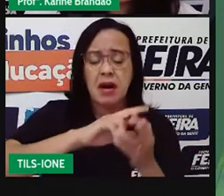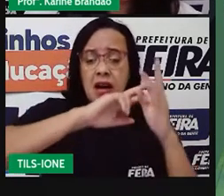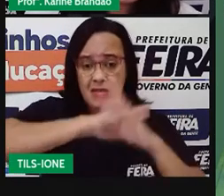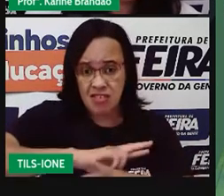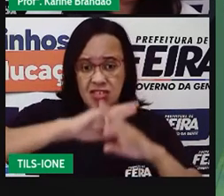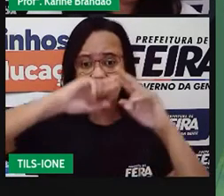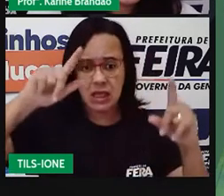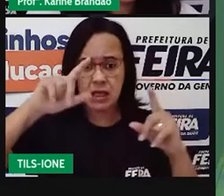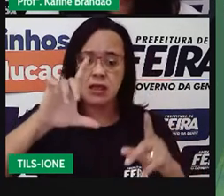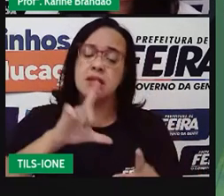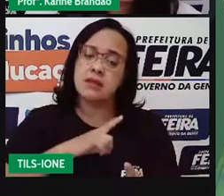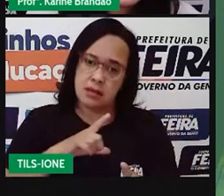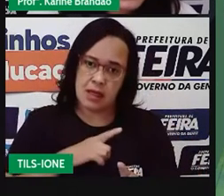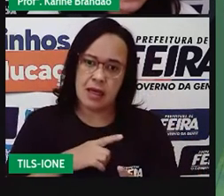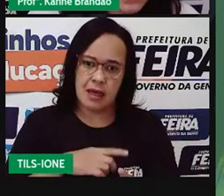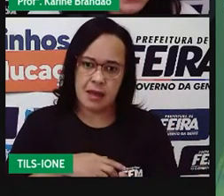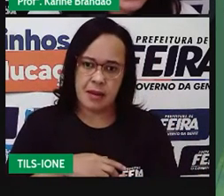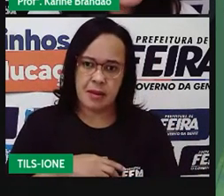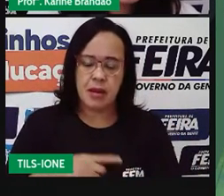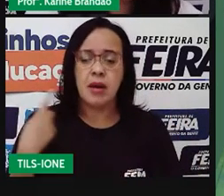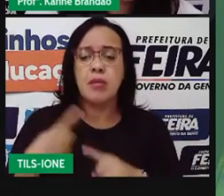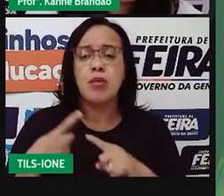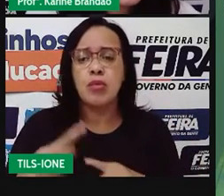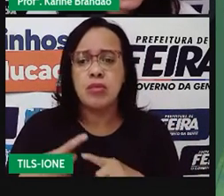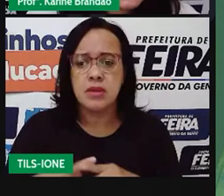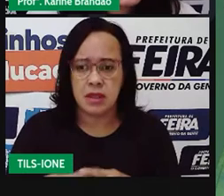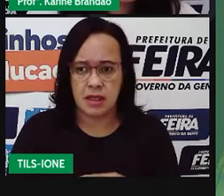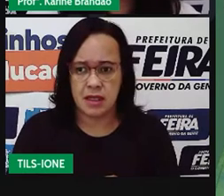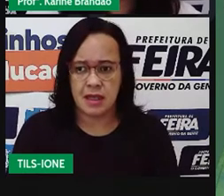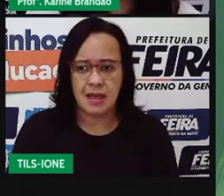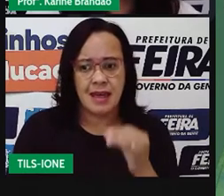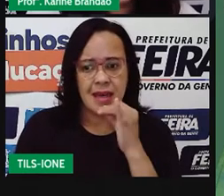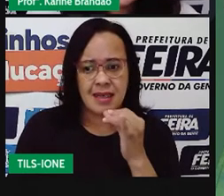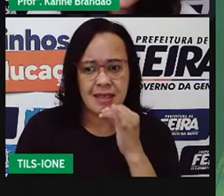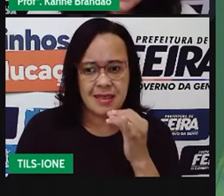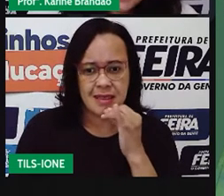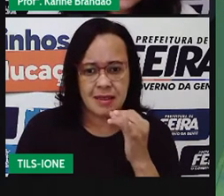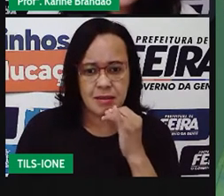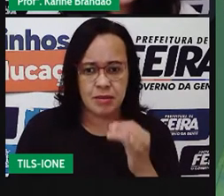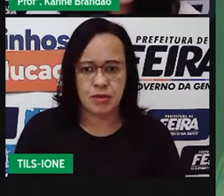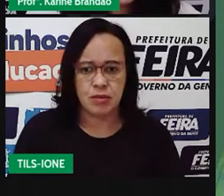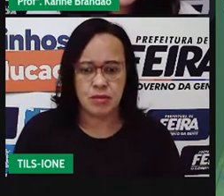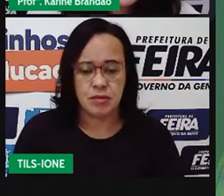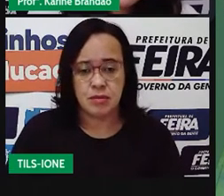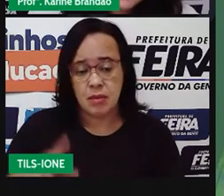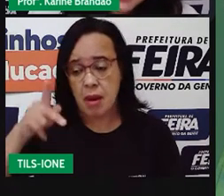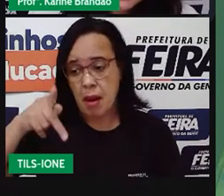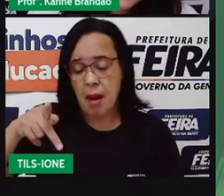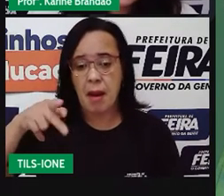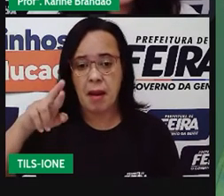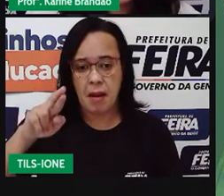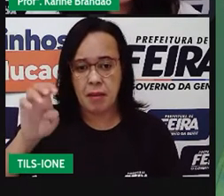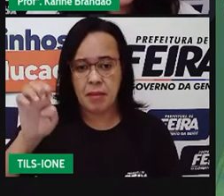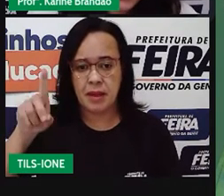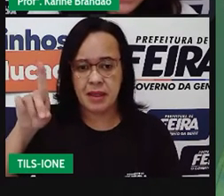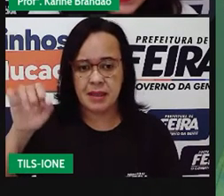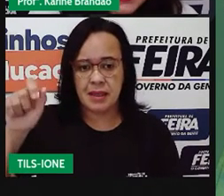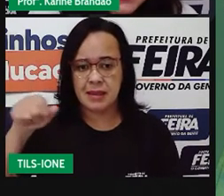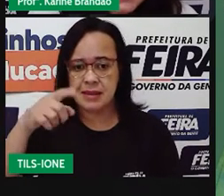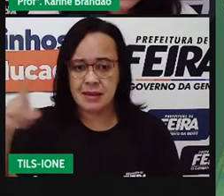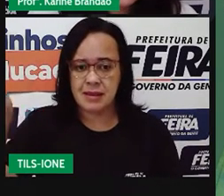Ou seja, interespecíficas. Quais são elas? Predação, amensalismo,